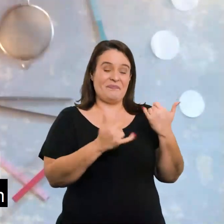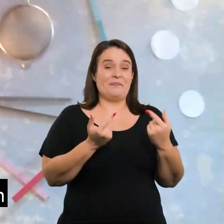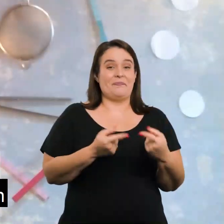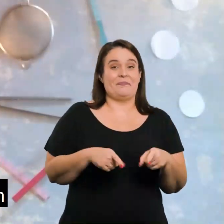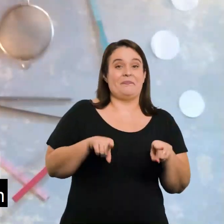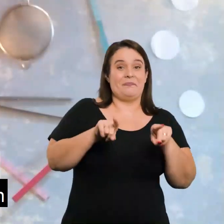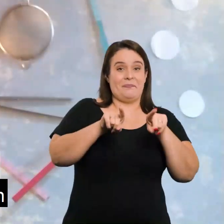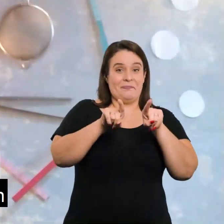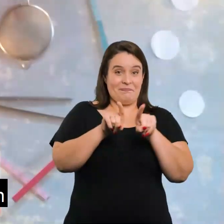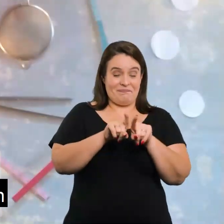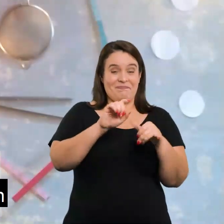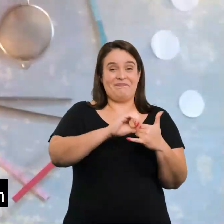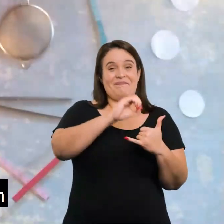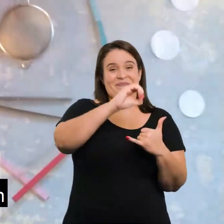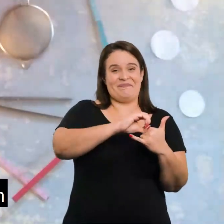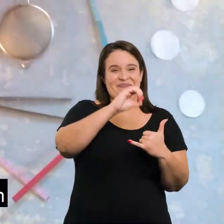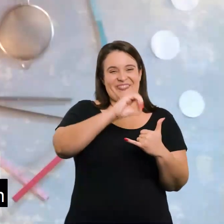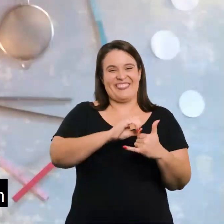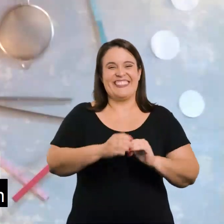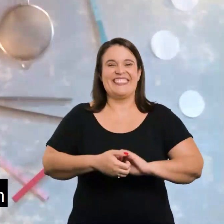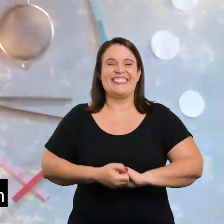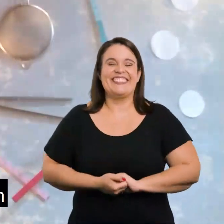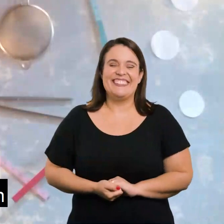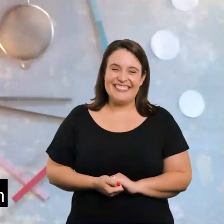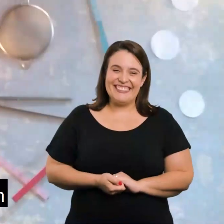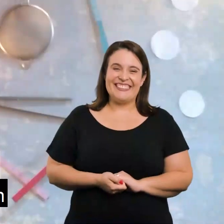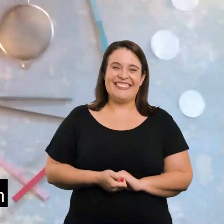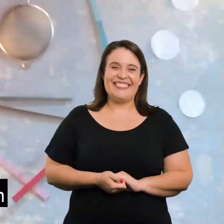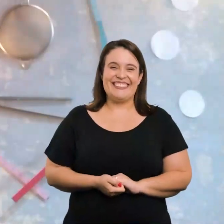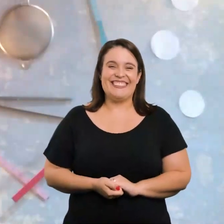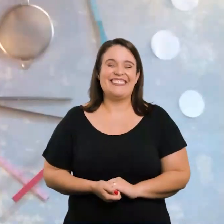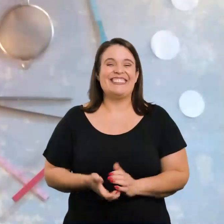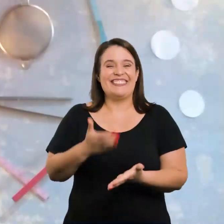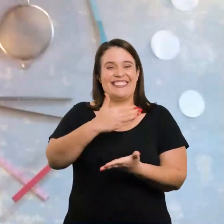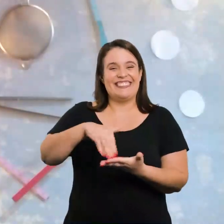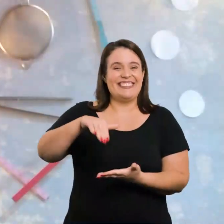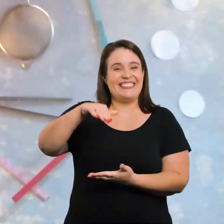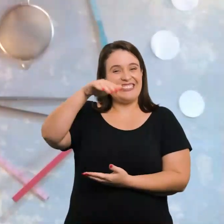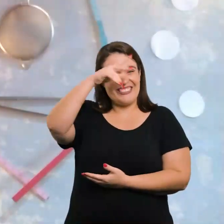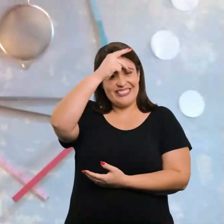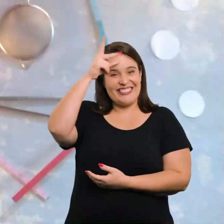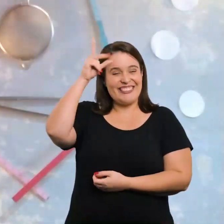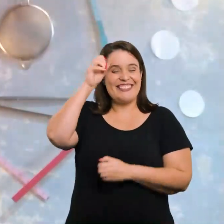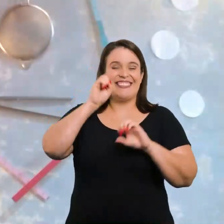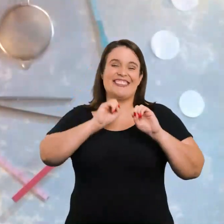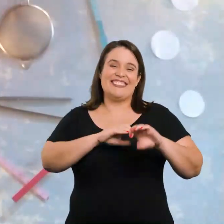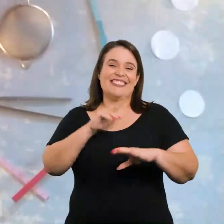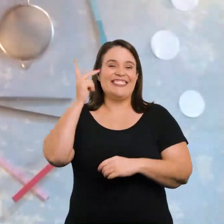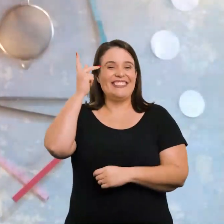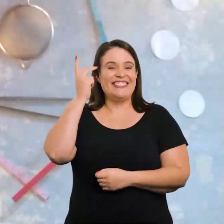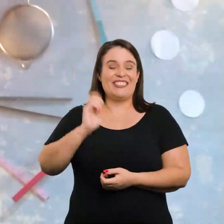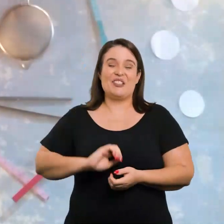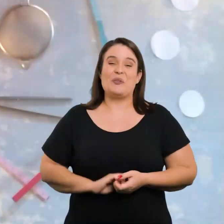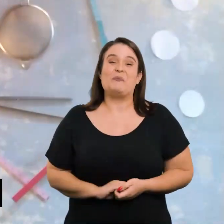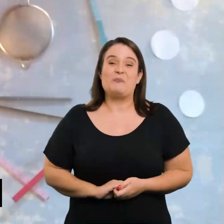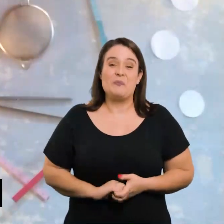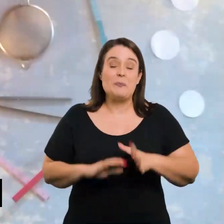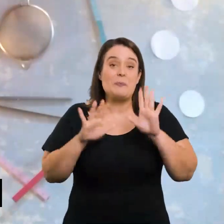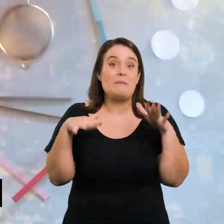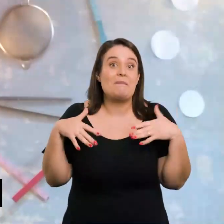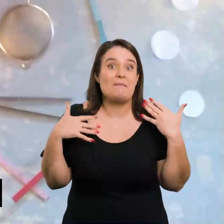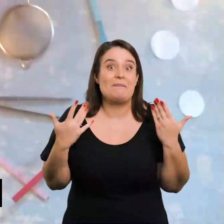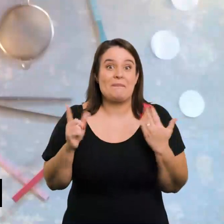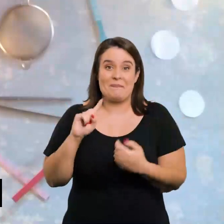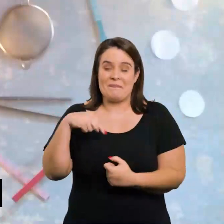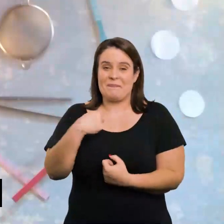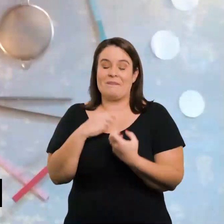Brincar, em parceria com a Fundação Grupo Volkswagen e a Secretaria Municipal de Educação de São Paulo. Que